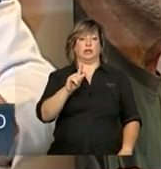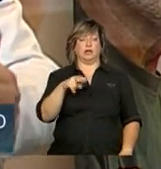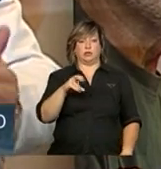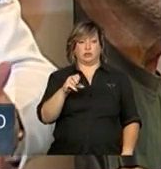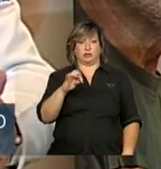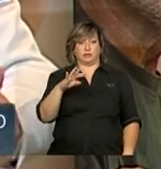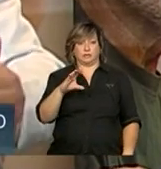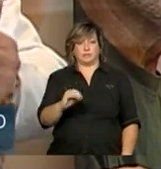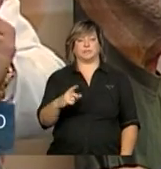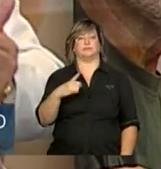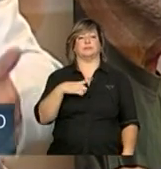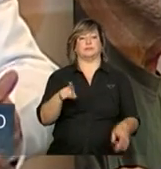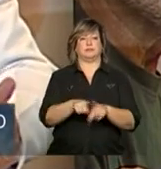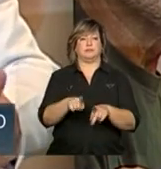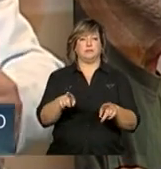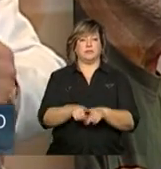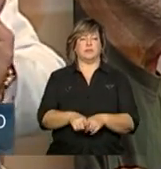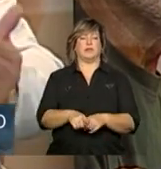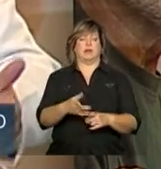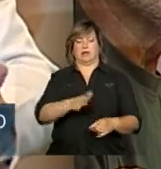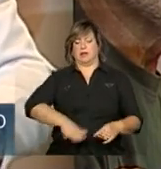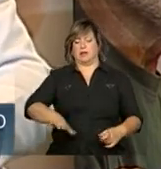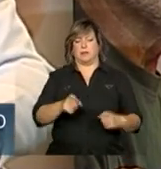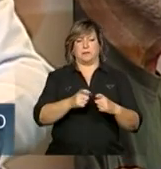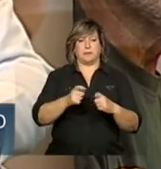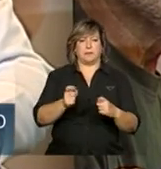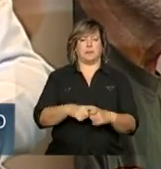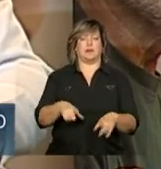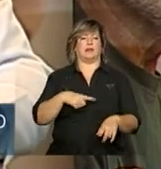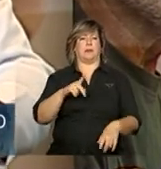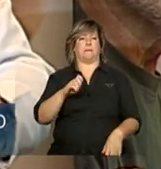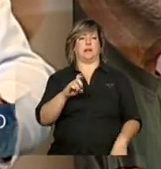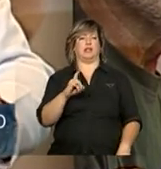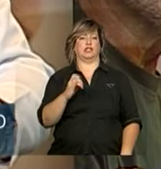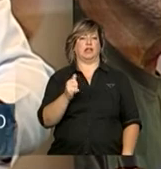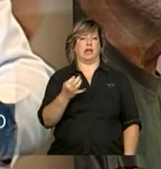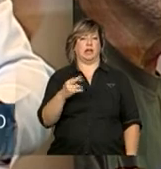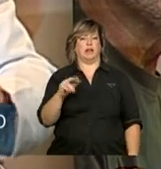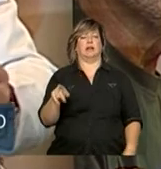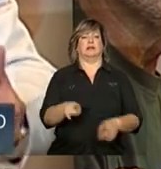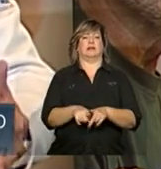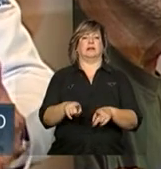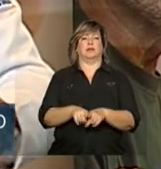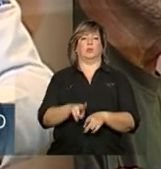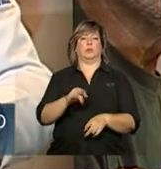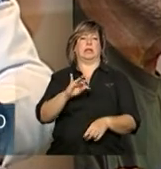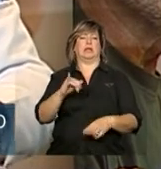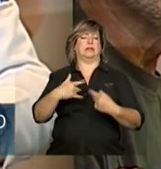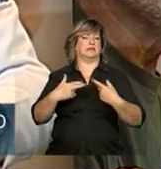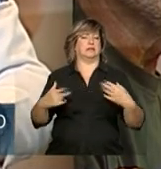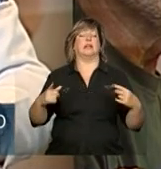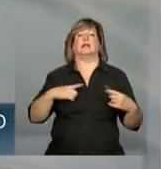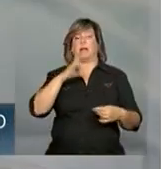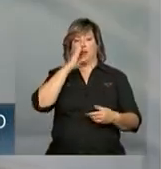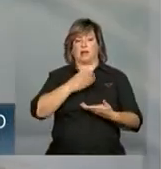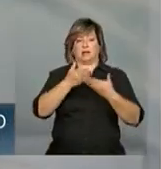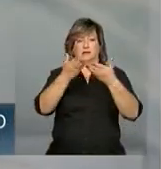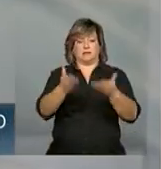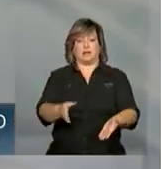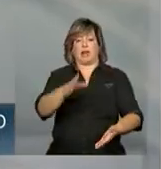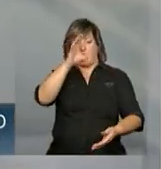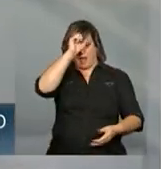clínica médica, obstetrícia, pediatria, terapia intensiva, e isso vai estar disponibilizado gratuitamente através desse